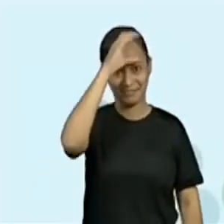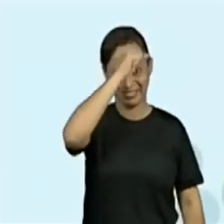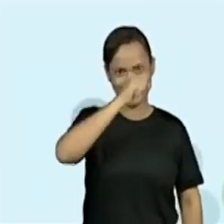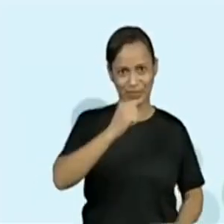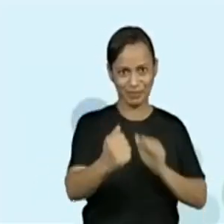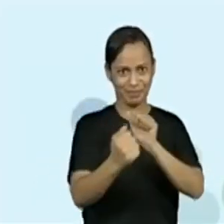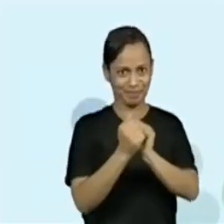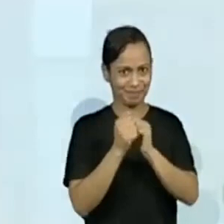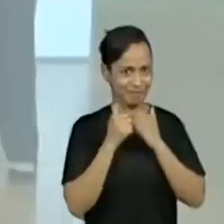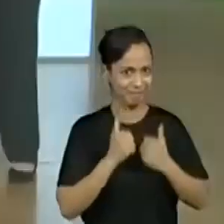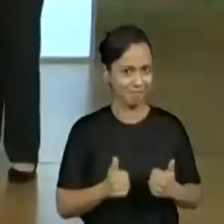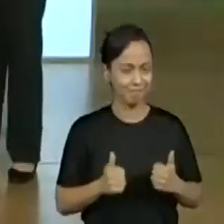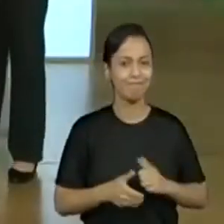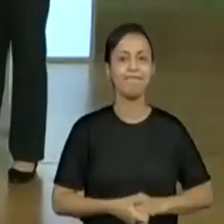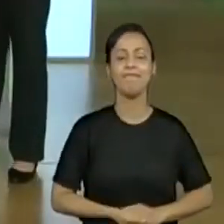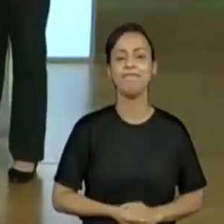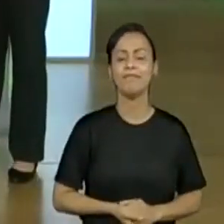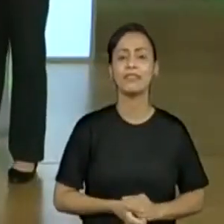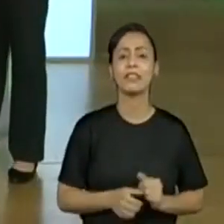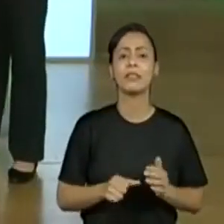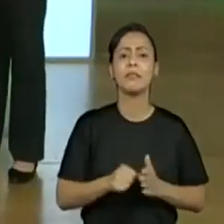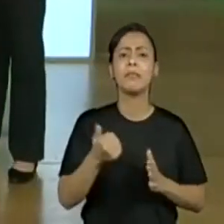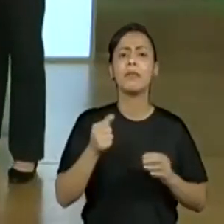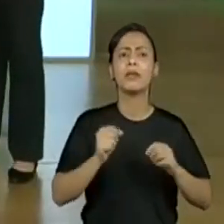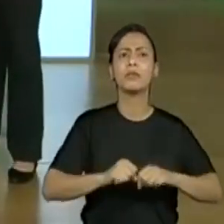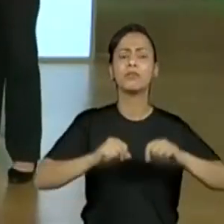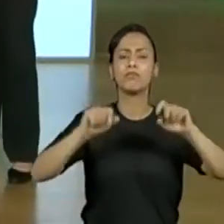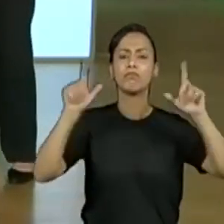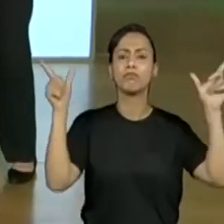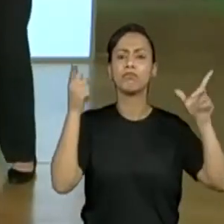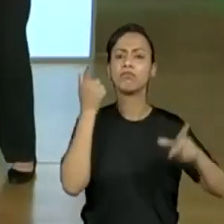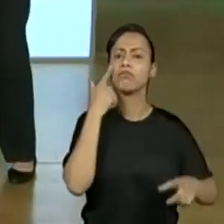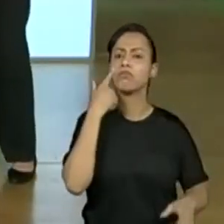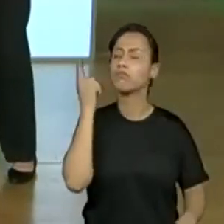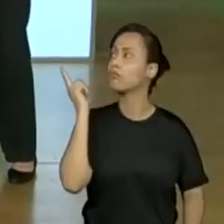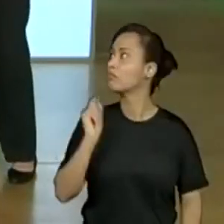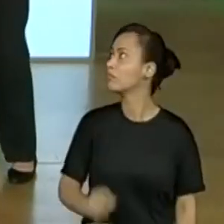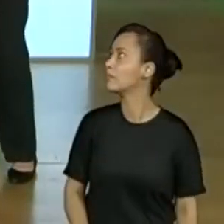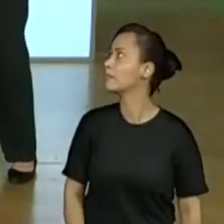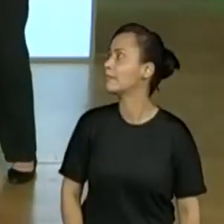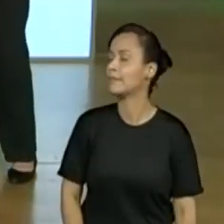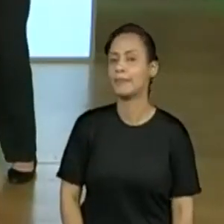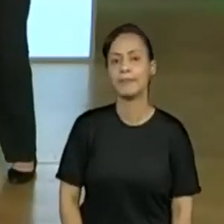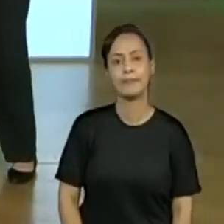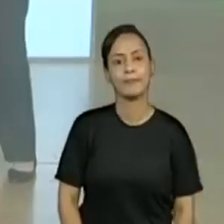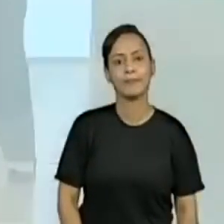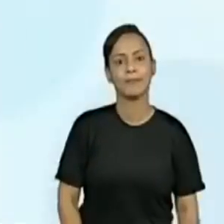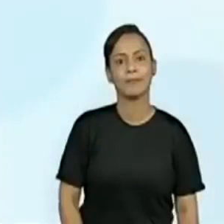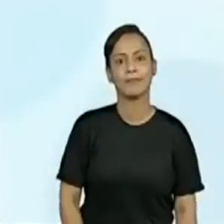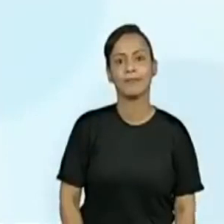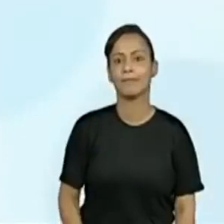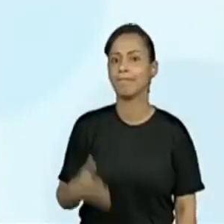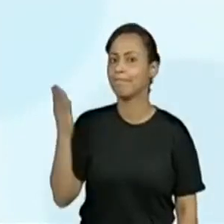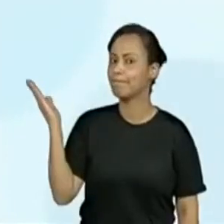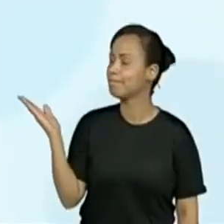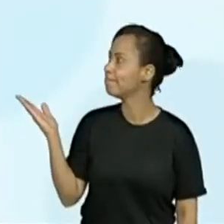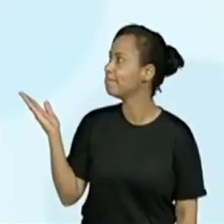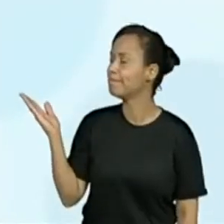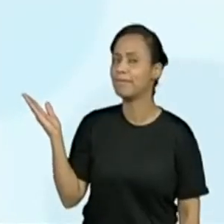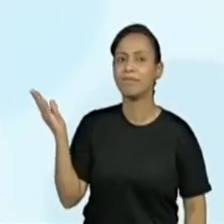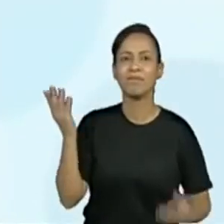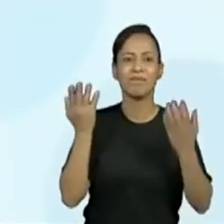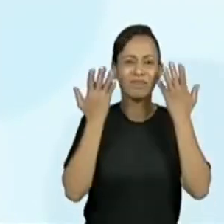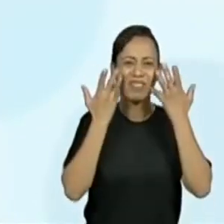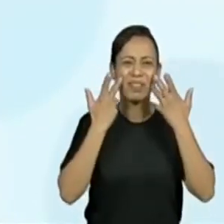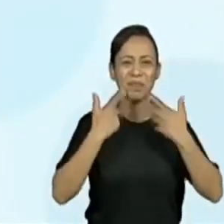iniciar aí, então, com a seguinte tela. Observem na tela. Os animais podem apresentar